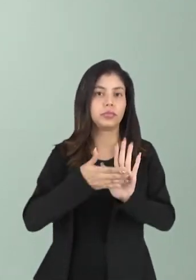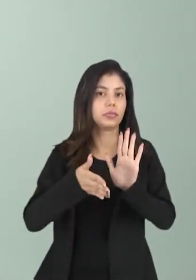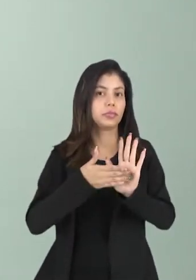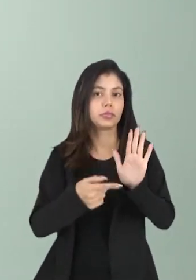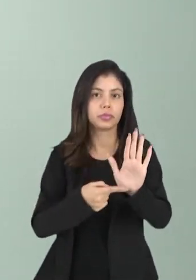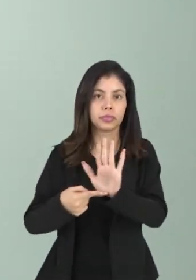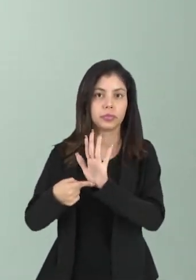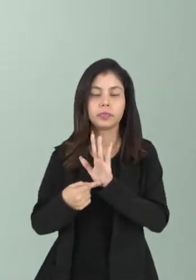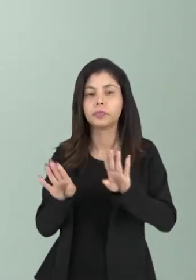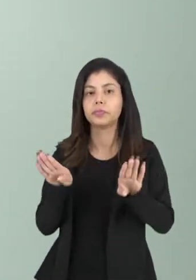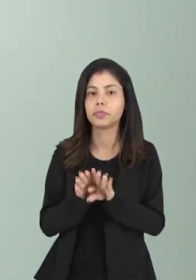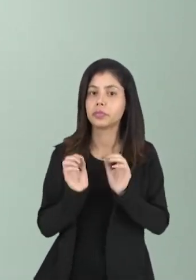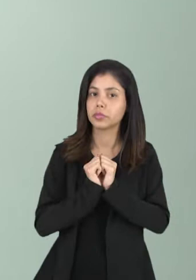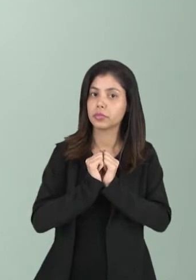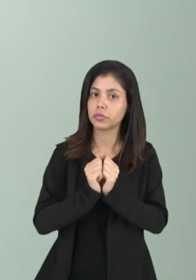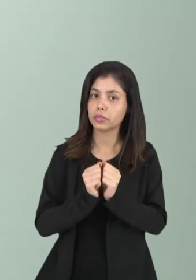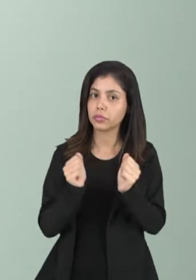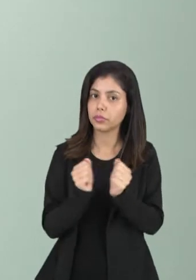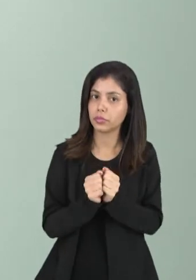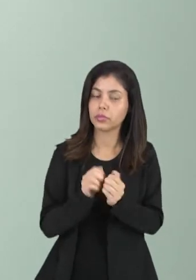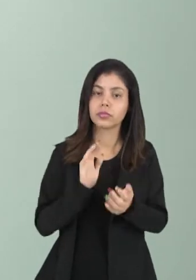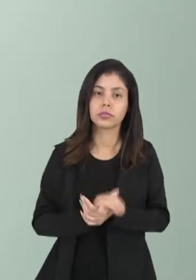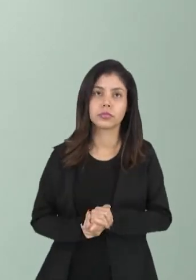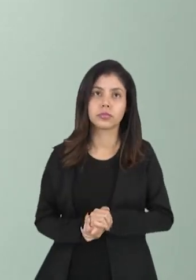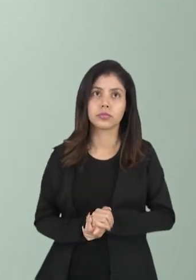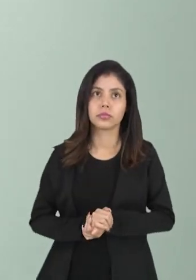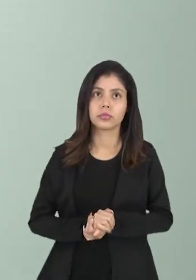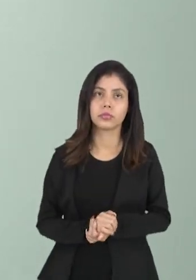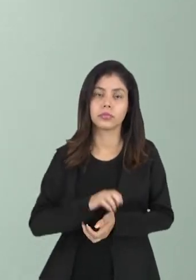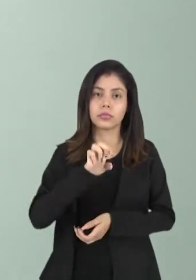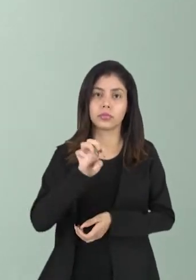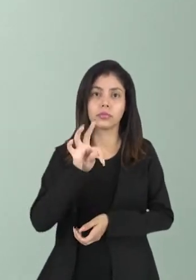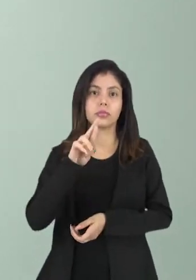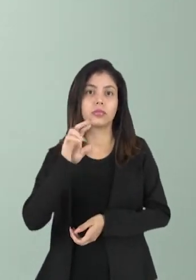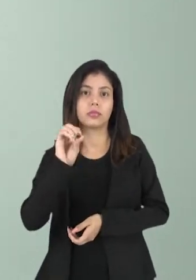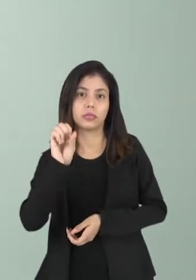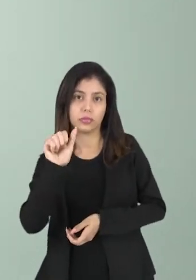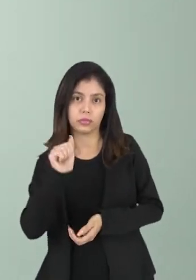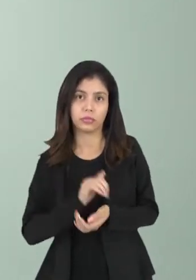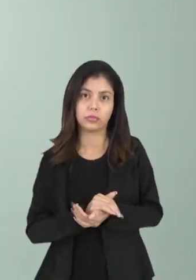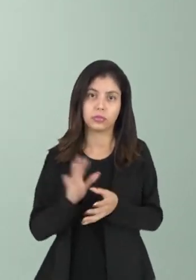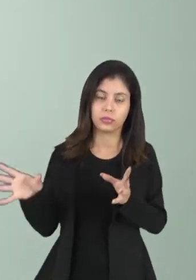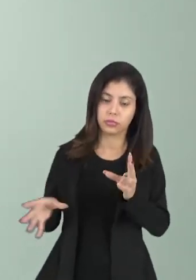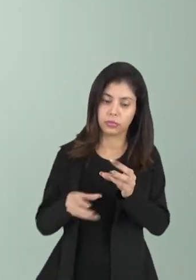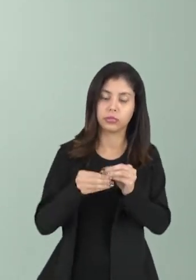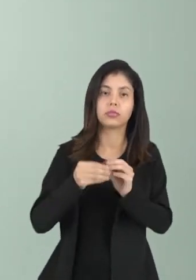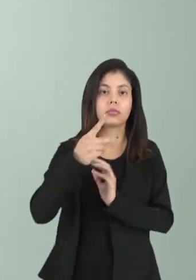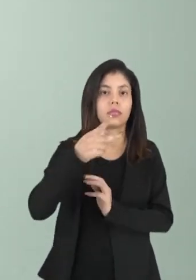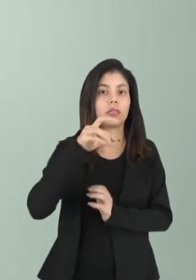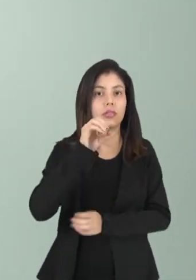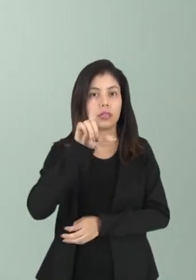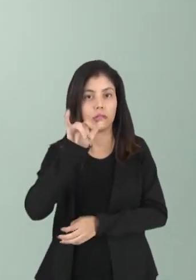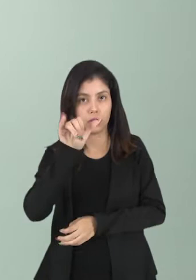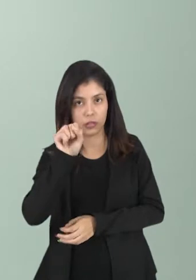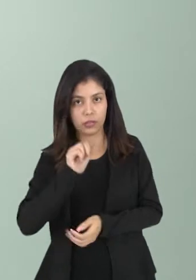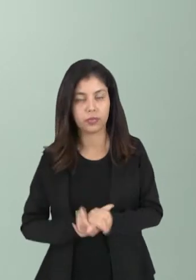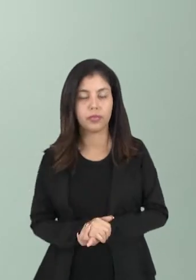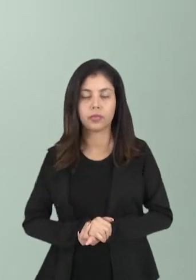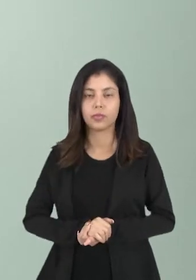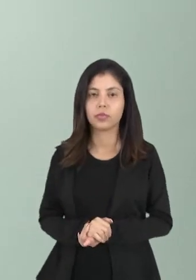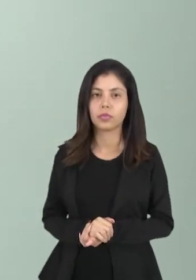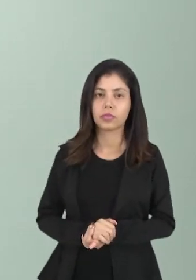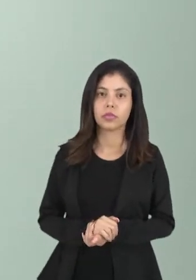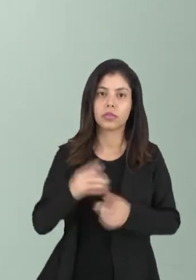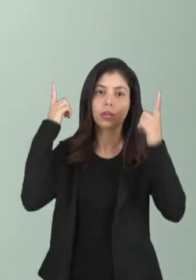de juntar esse conceito etos, que é a própria ética, com a polis, grega, a